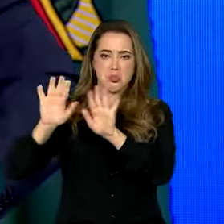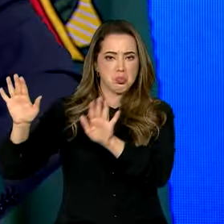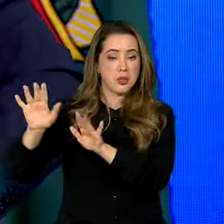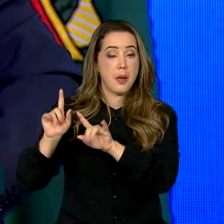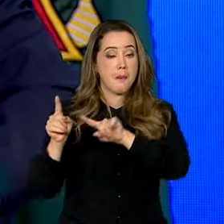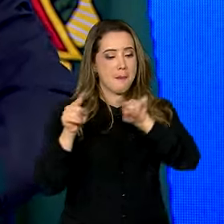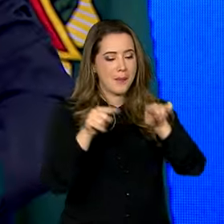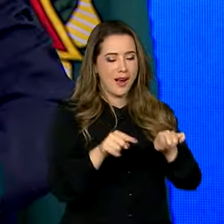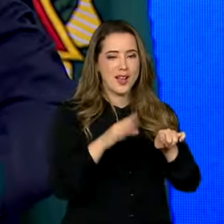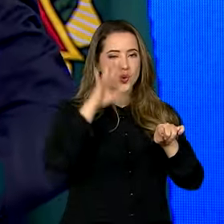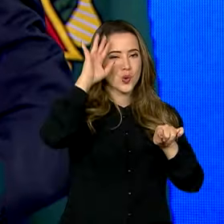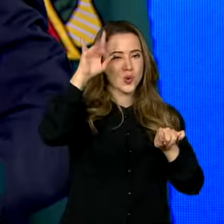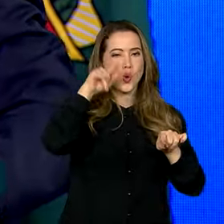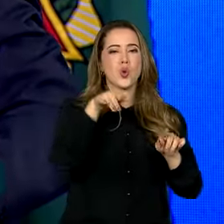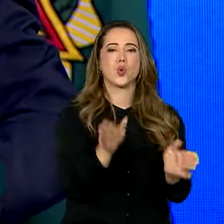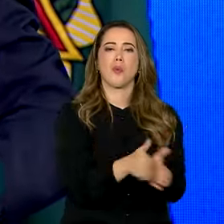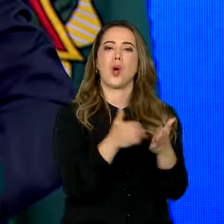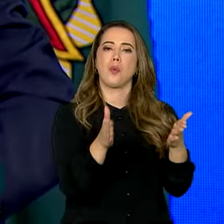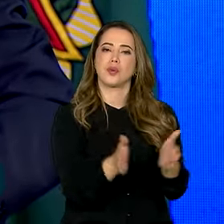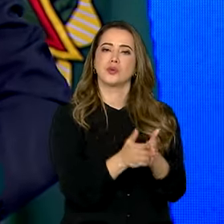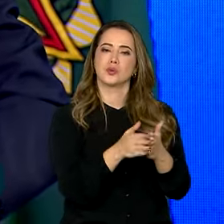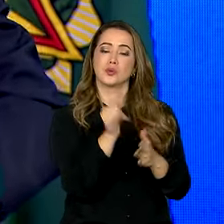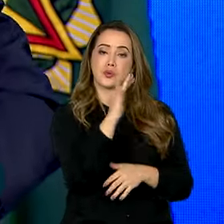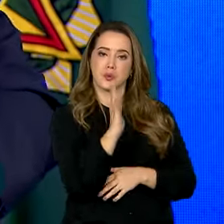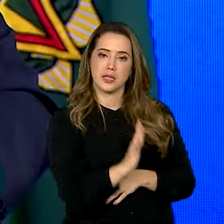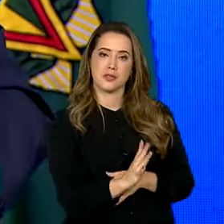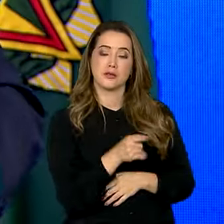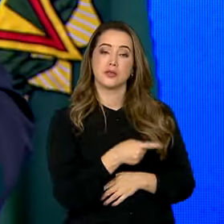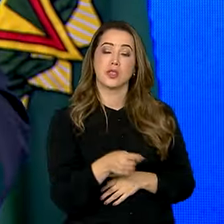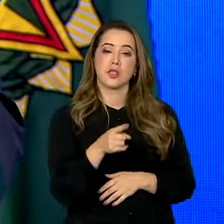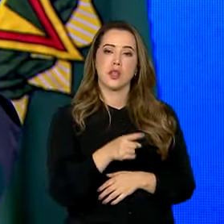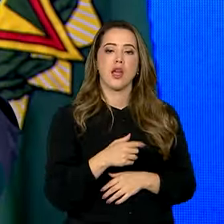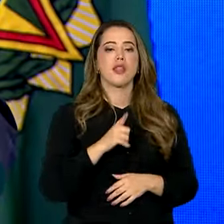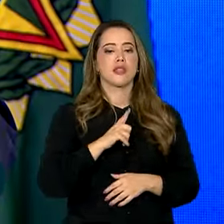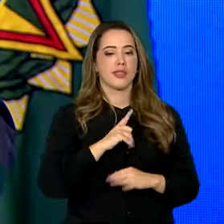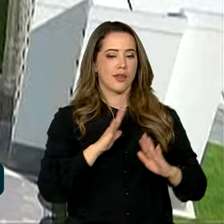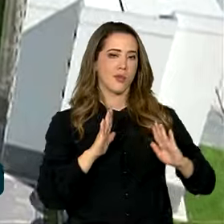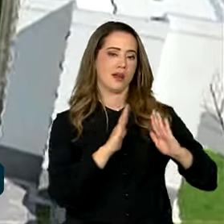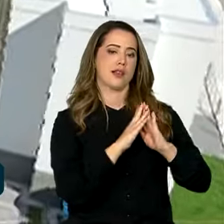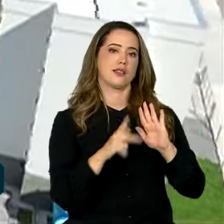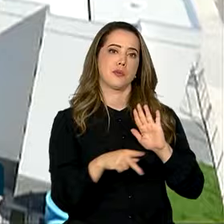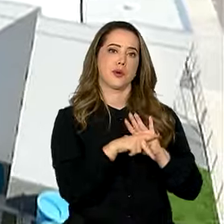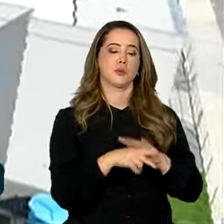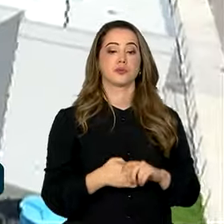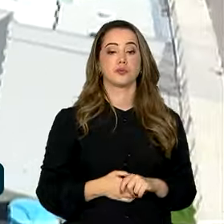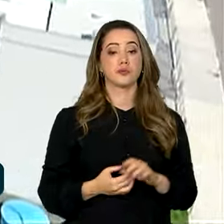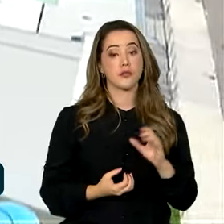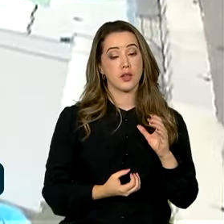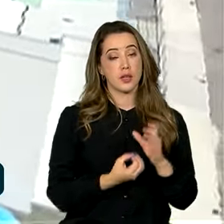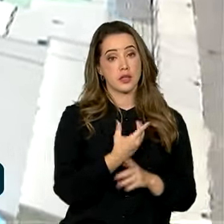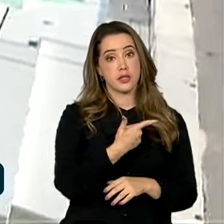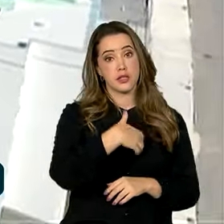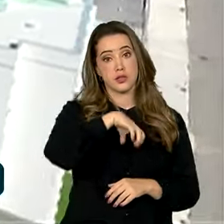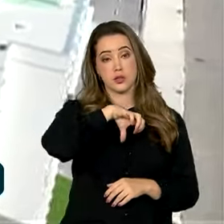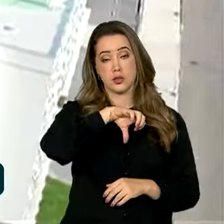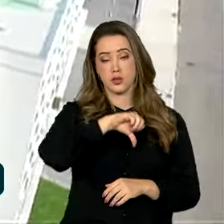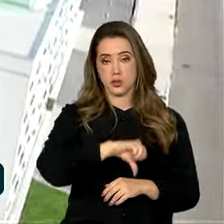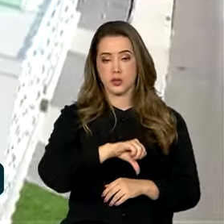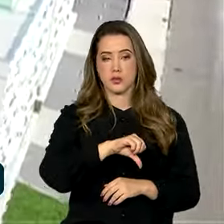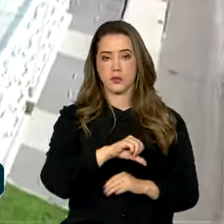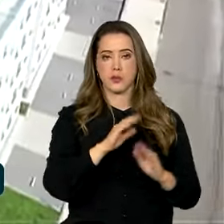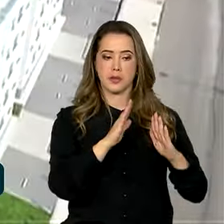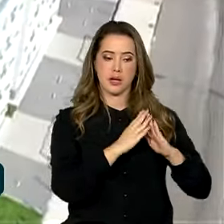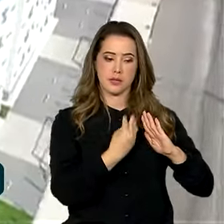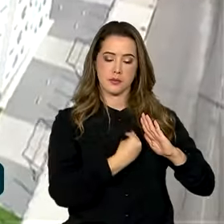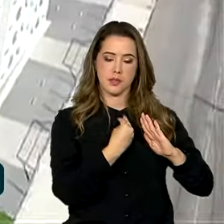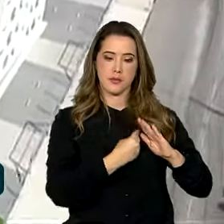Mas o maior sonho do povo pobre desse país é ter uma casa própria. Criado em 2009, o Minha Casa Minha Vida